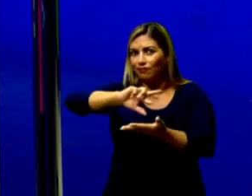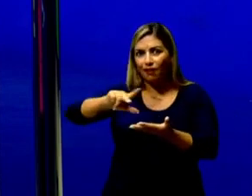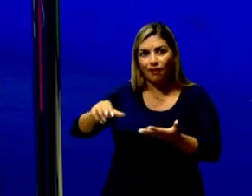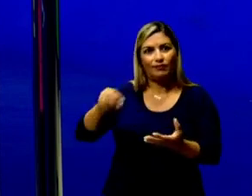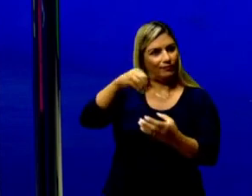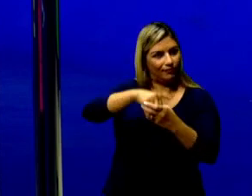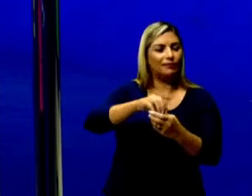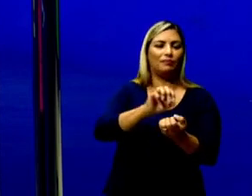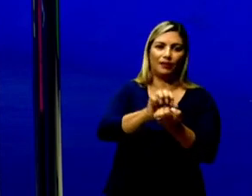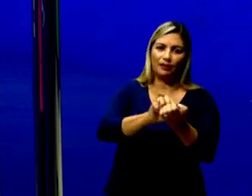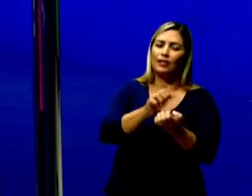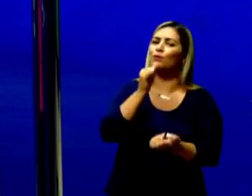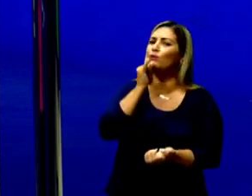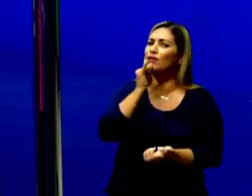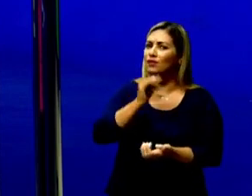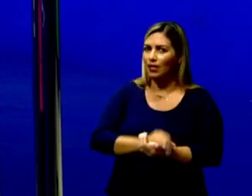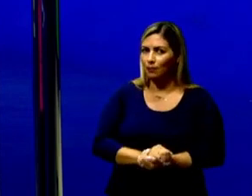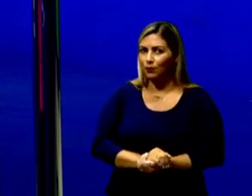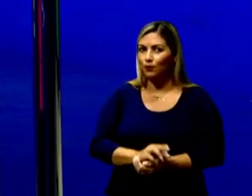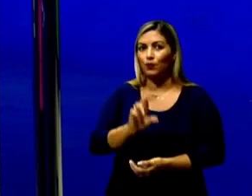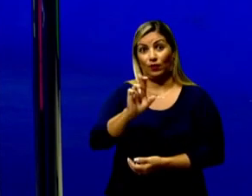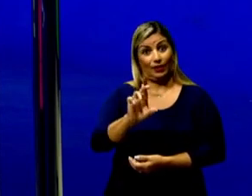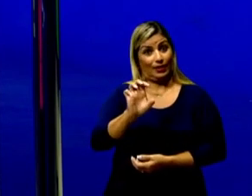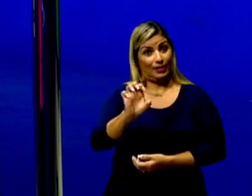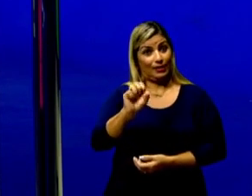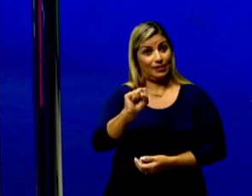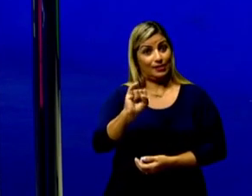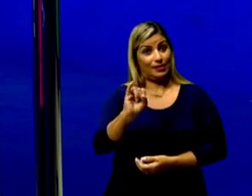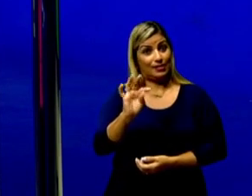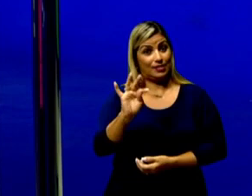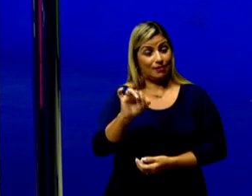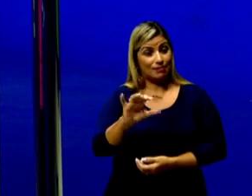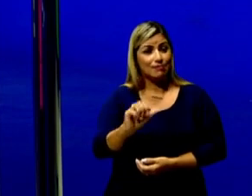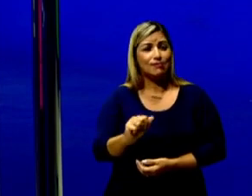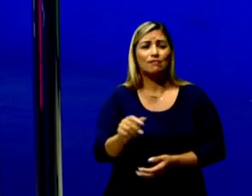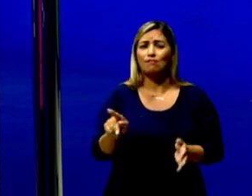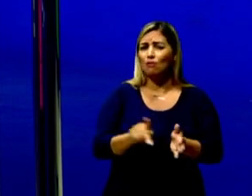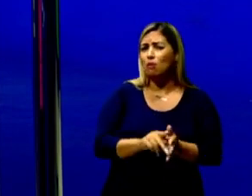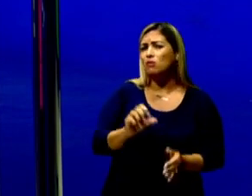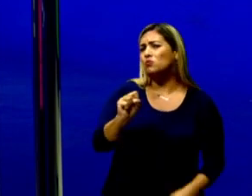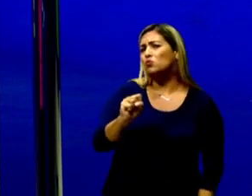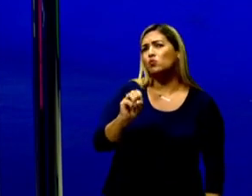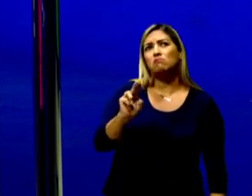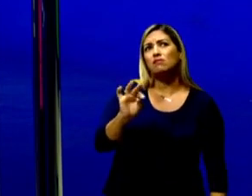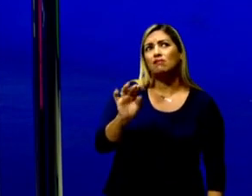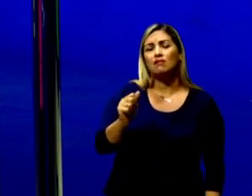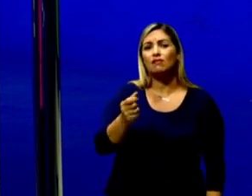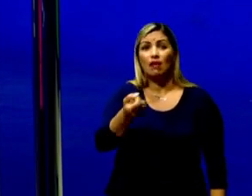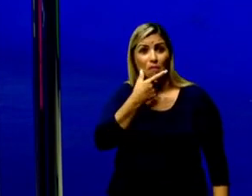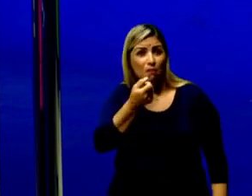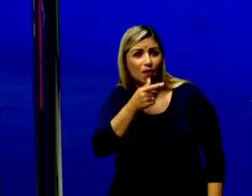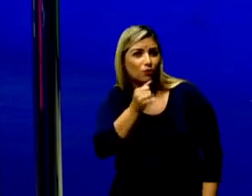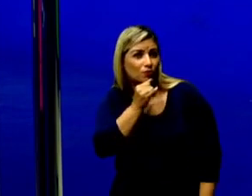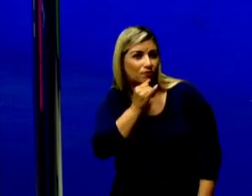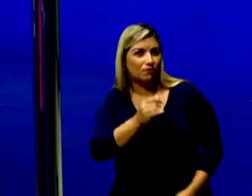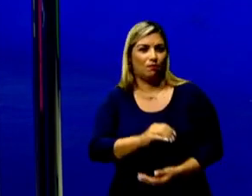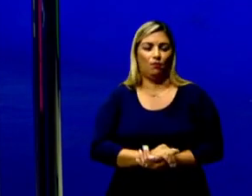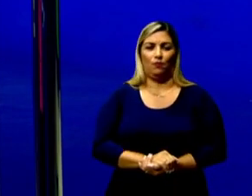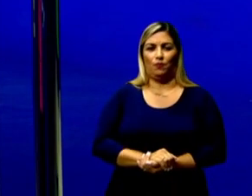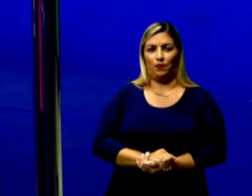bactéria. Como, por exemplo, resistência a determinadas substâncias, antibióticos, por exemplo.